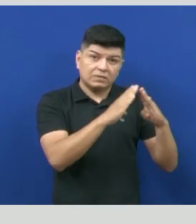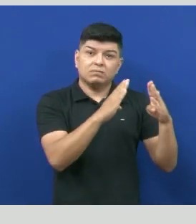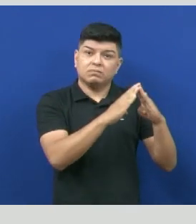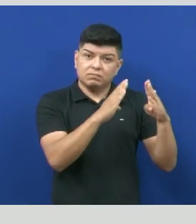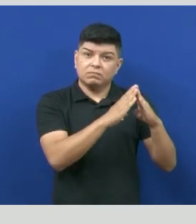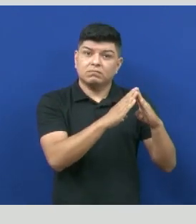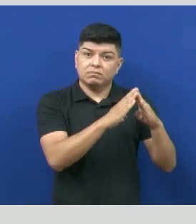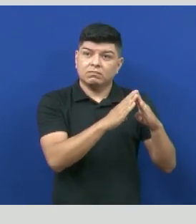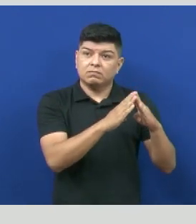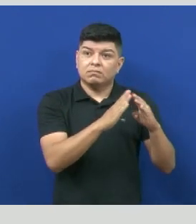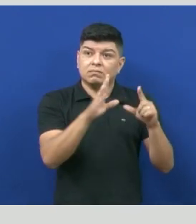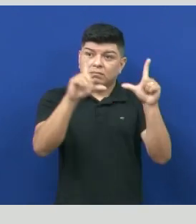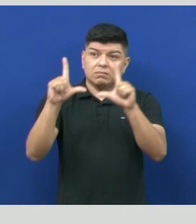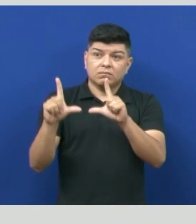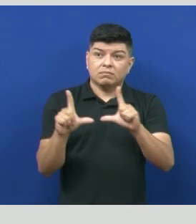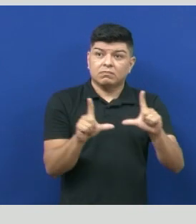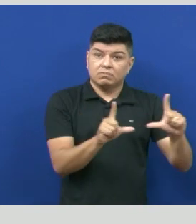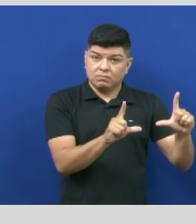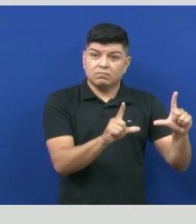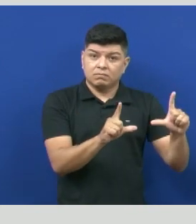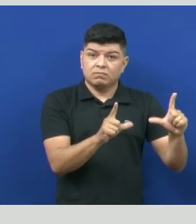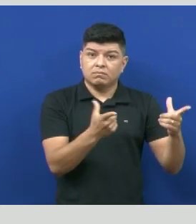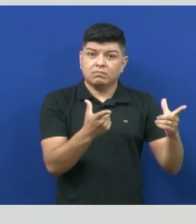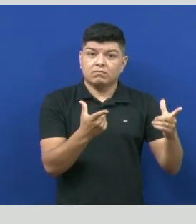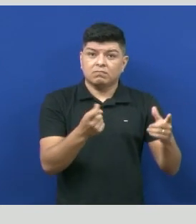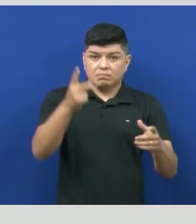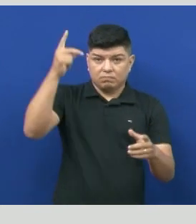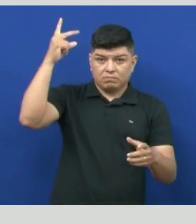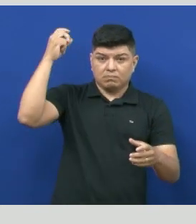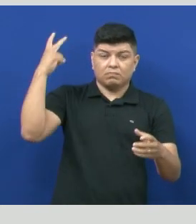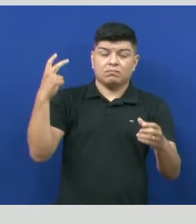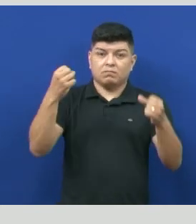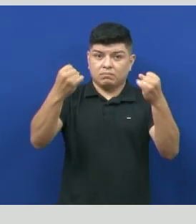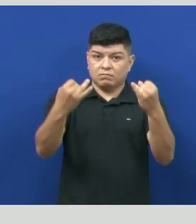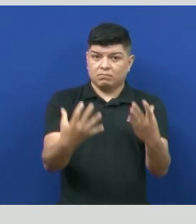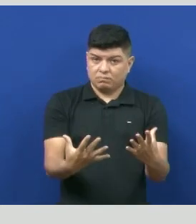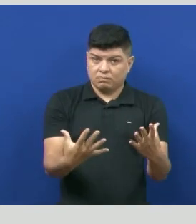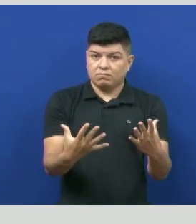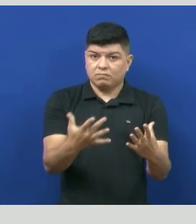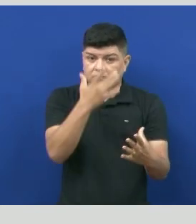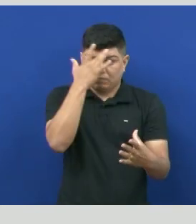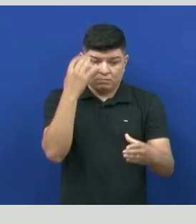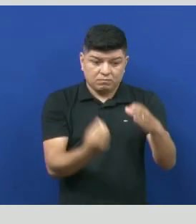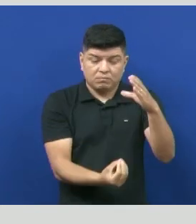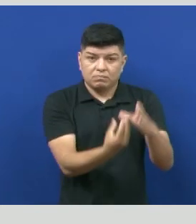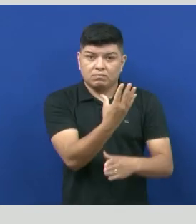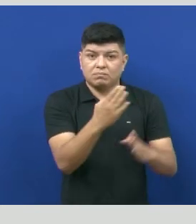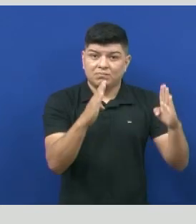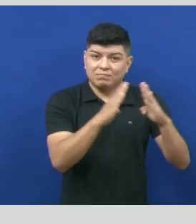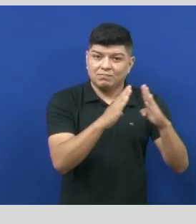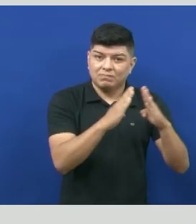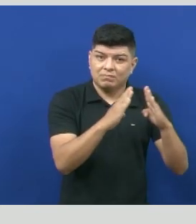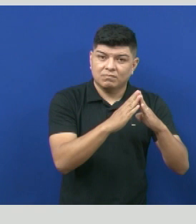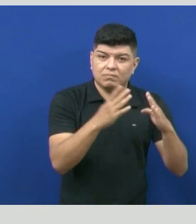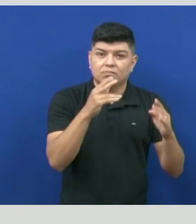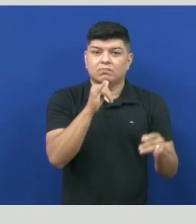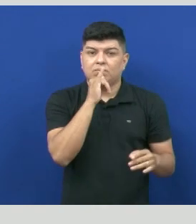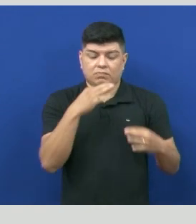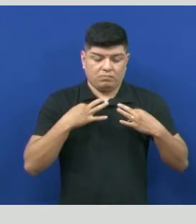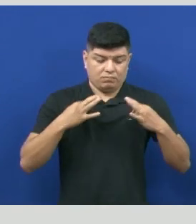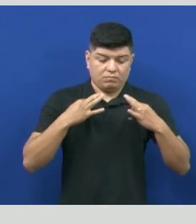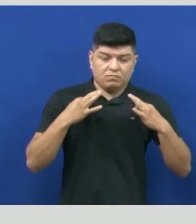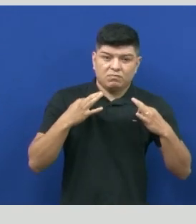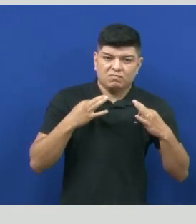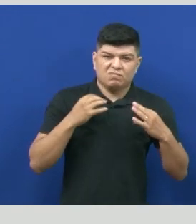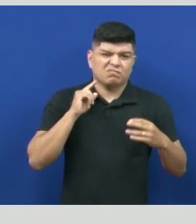uma receita divulgada na época para produzir seres vivos em casa. Se você deixasse roupas sujas, grãos